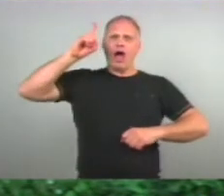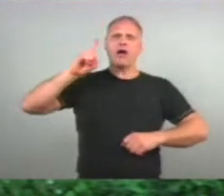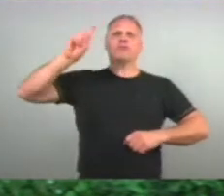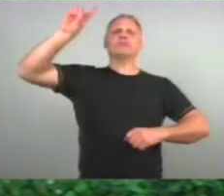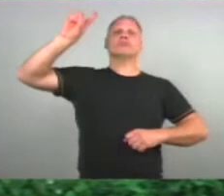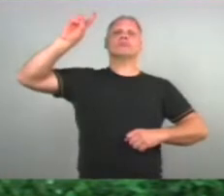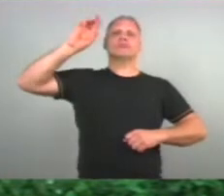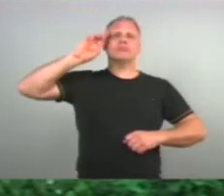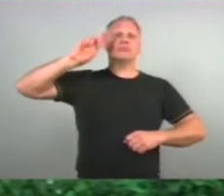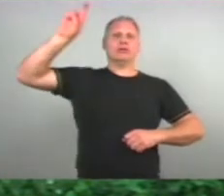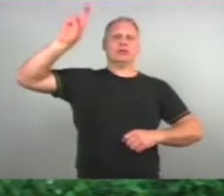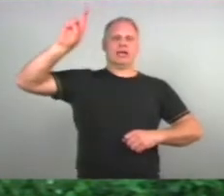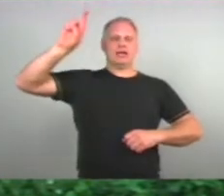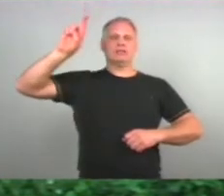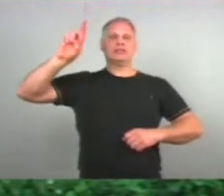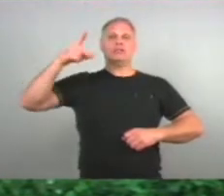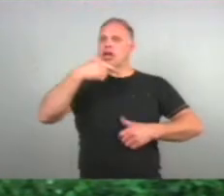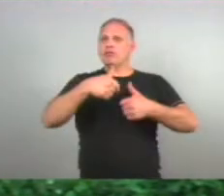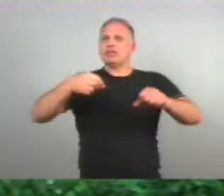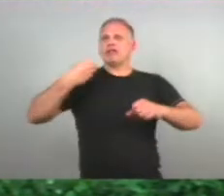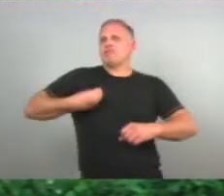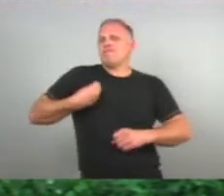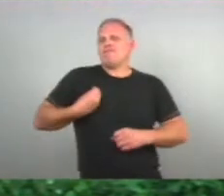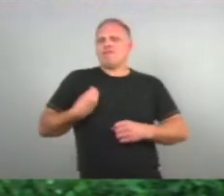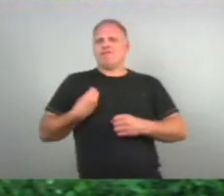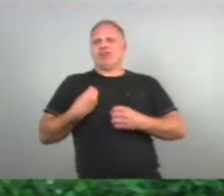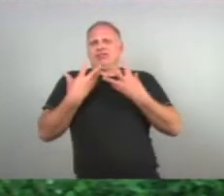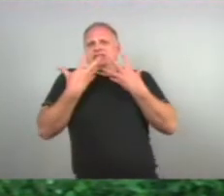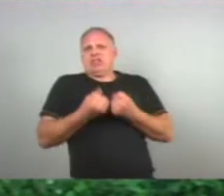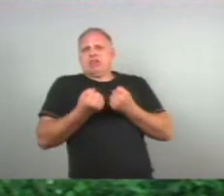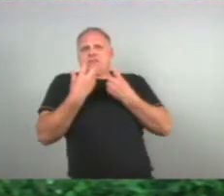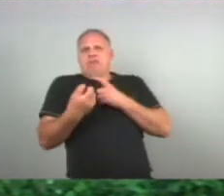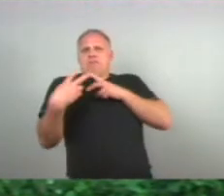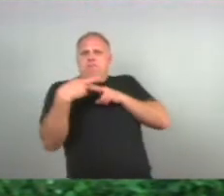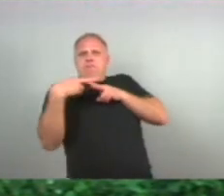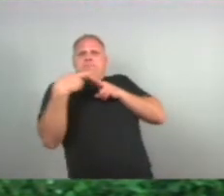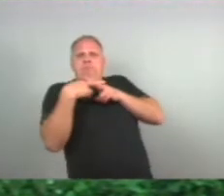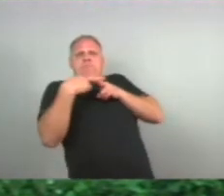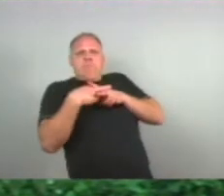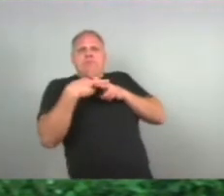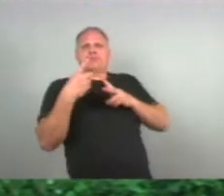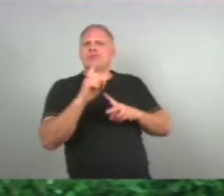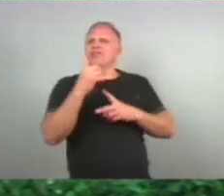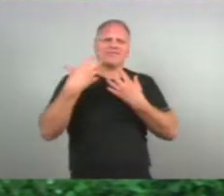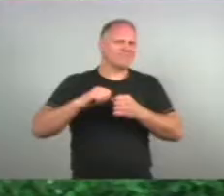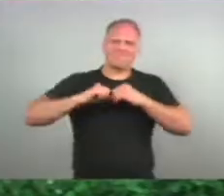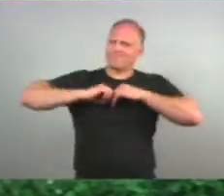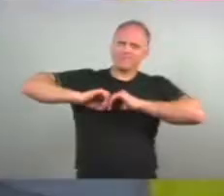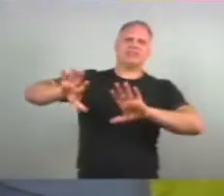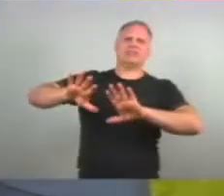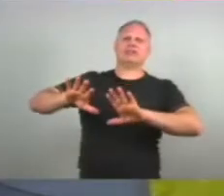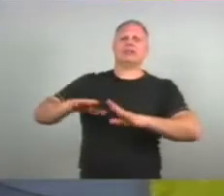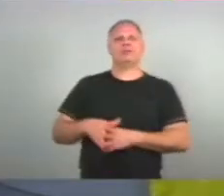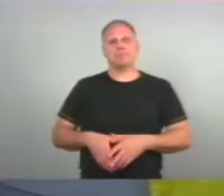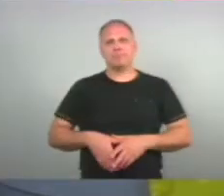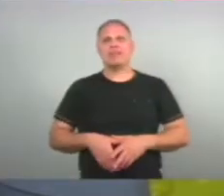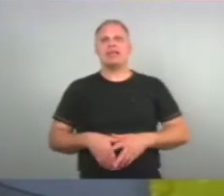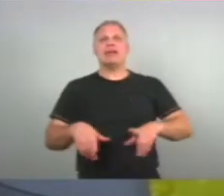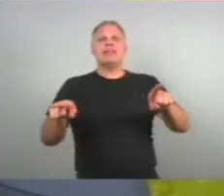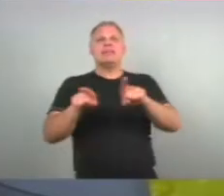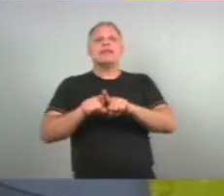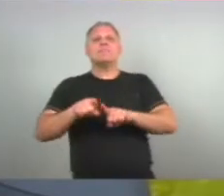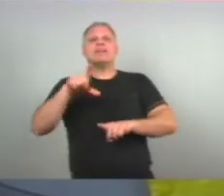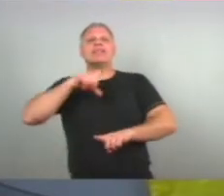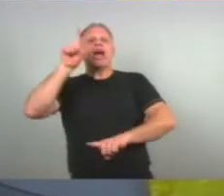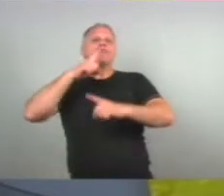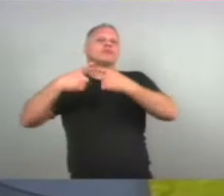convívio No convívio Dessa violência Contra ela E tem casos Angelita De violência